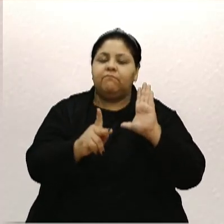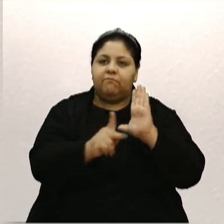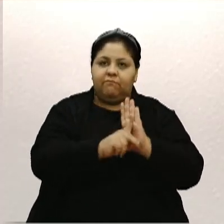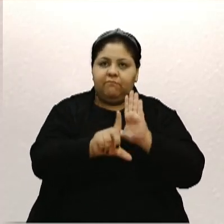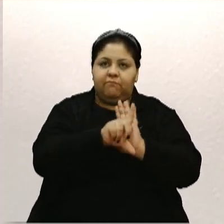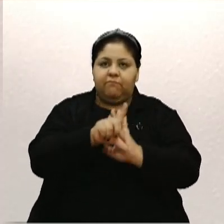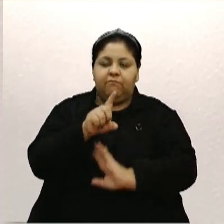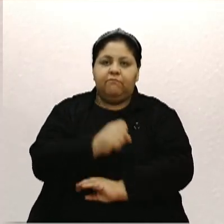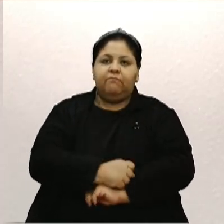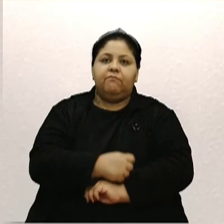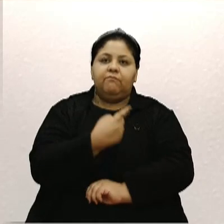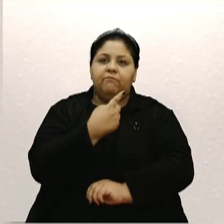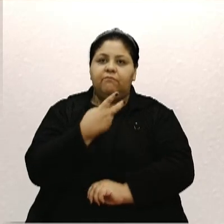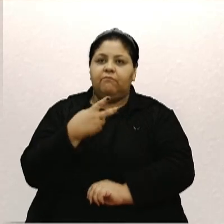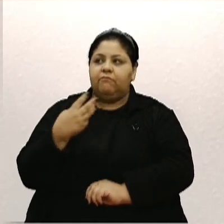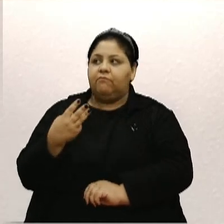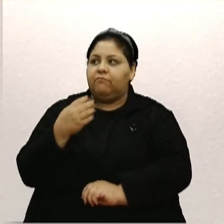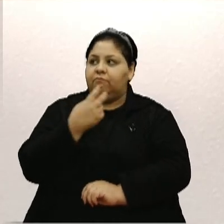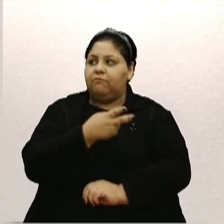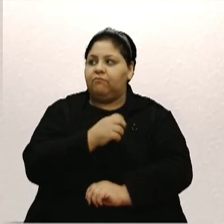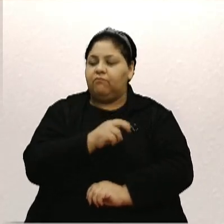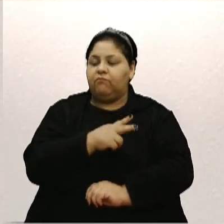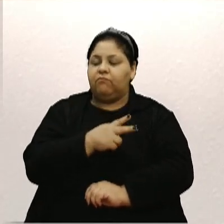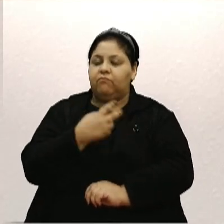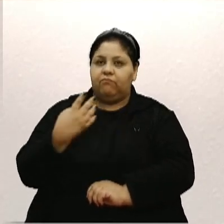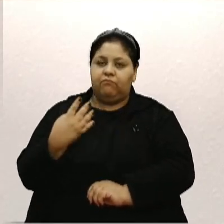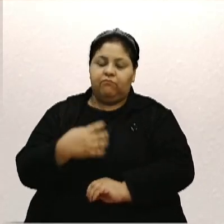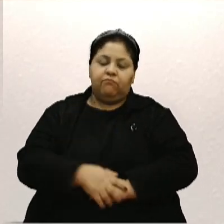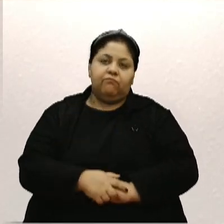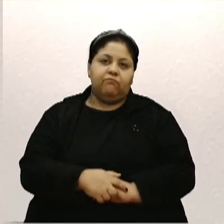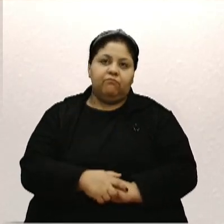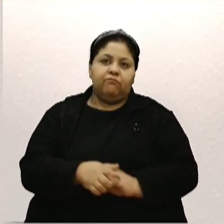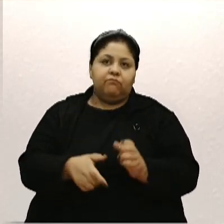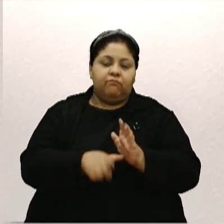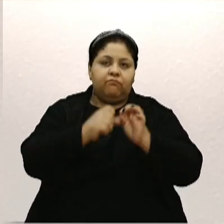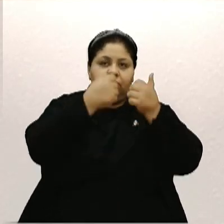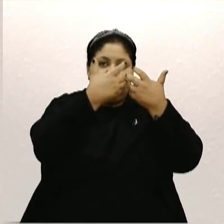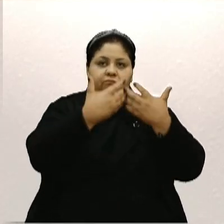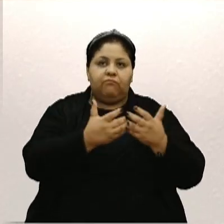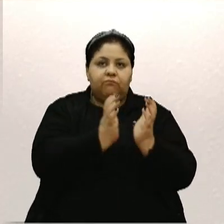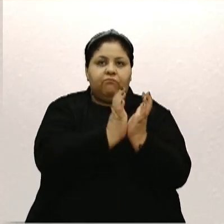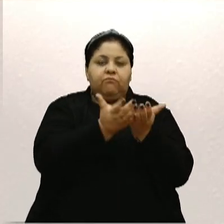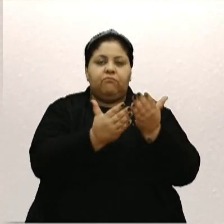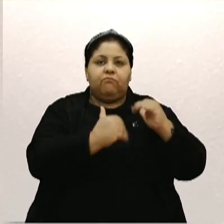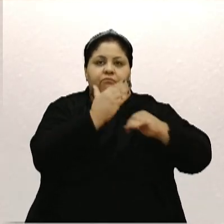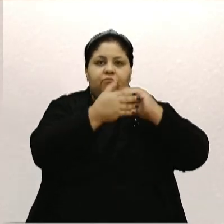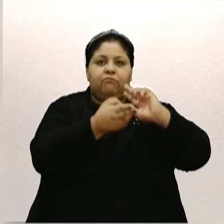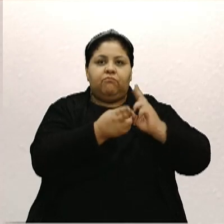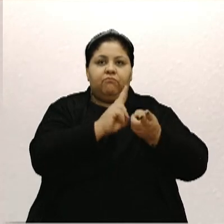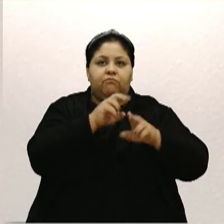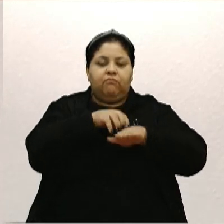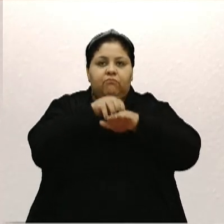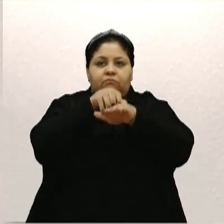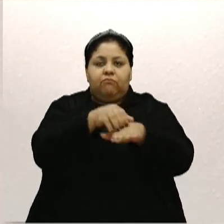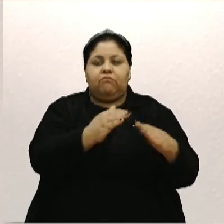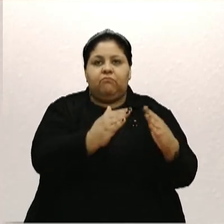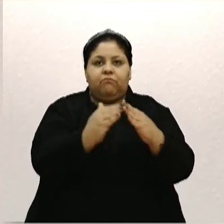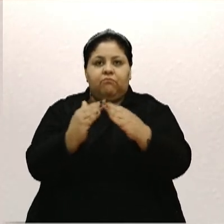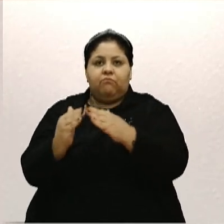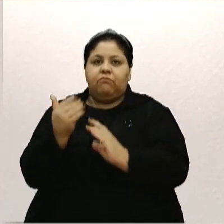lei nº 123, barra 2024. Ante o exposto, esta Comissão de Desenvolvimento Urbano, Transporte e Habitação,